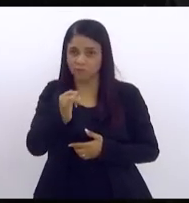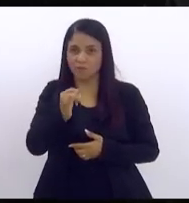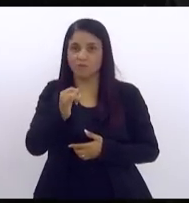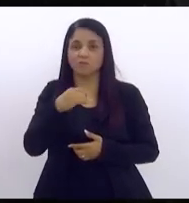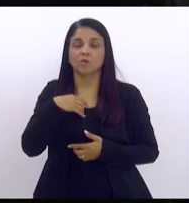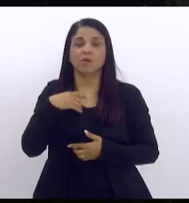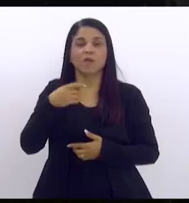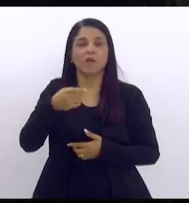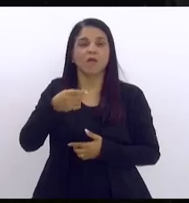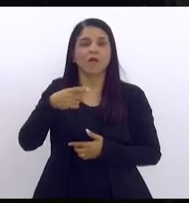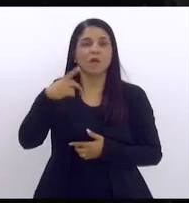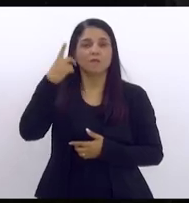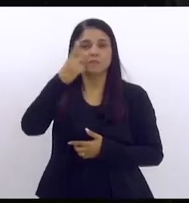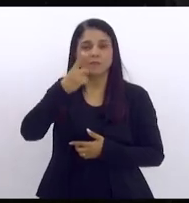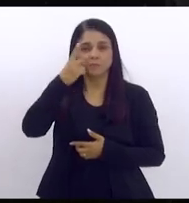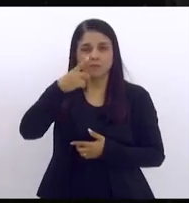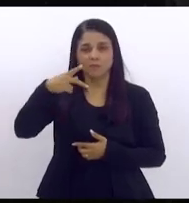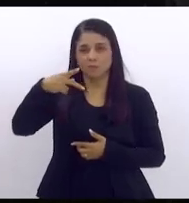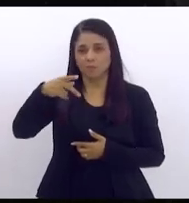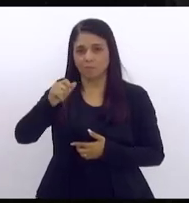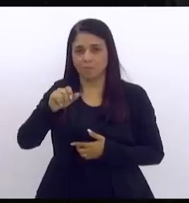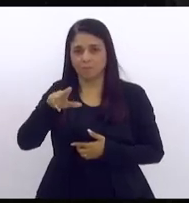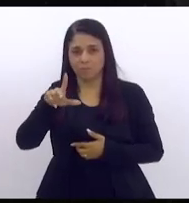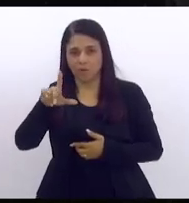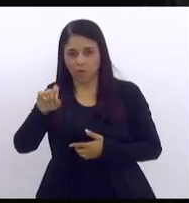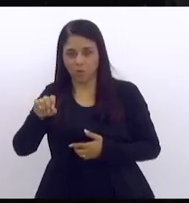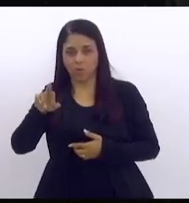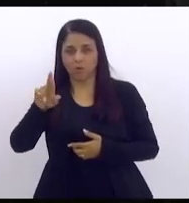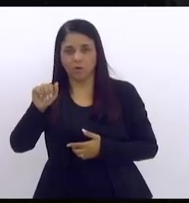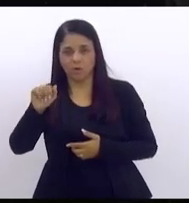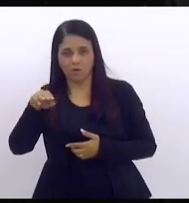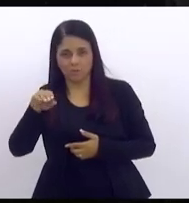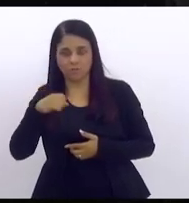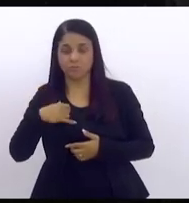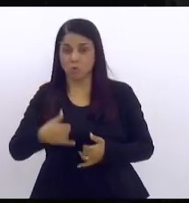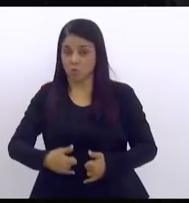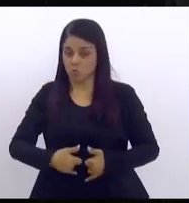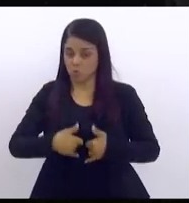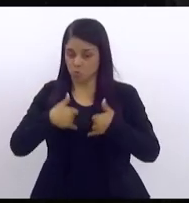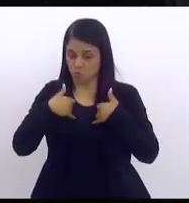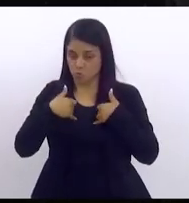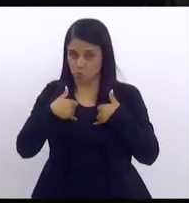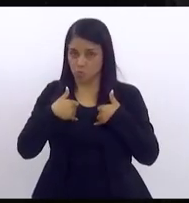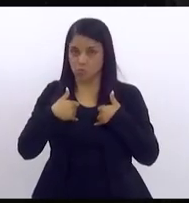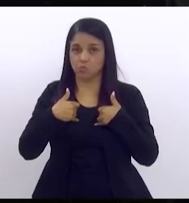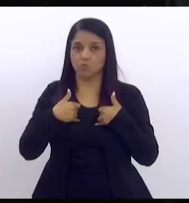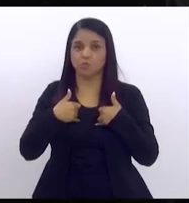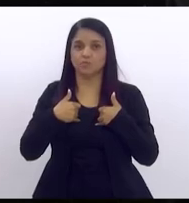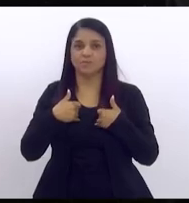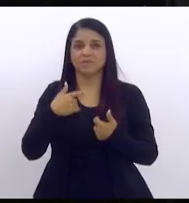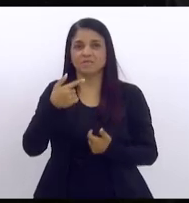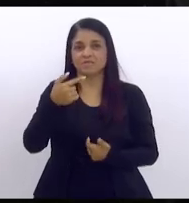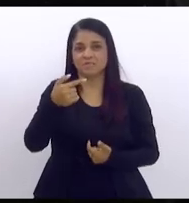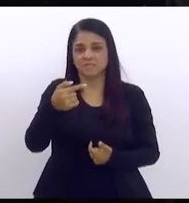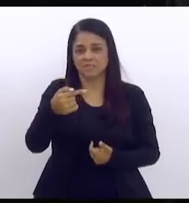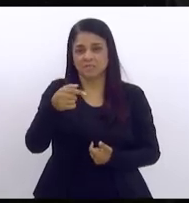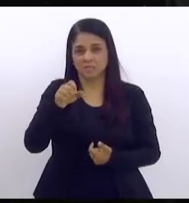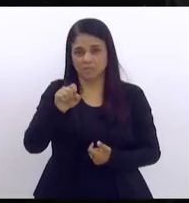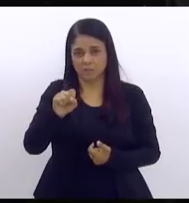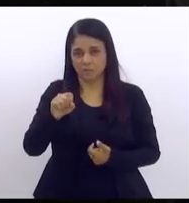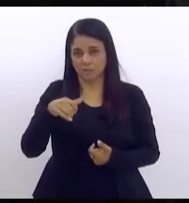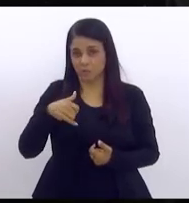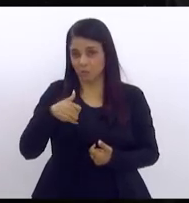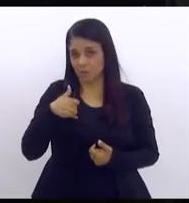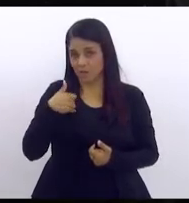deputado Paulo Ramos uma das coisas que eu me orgulho é ter 78 anos de